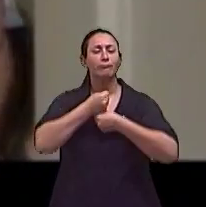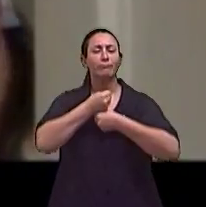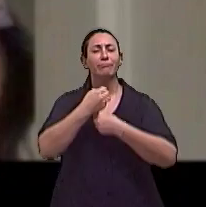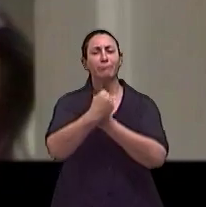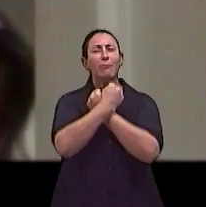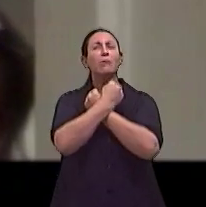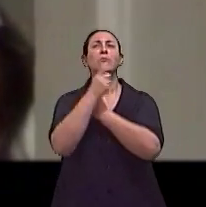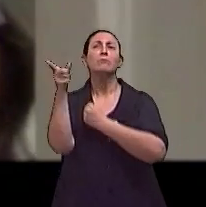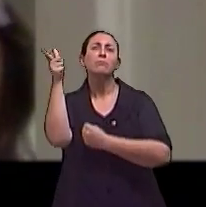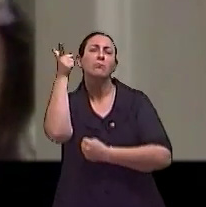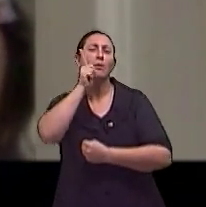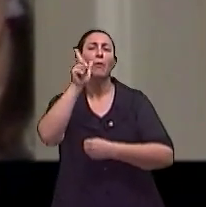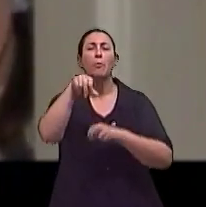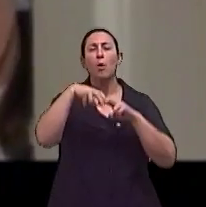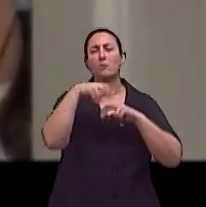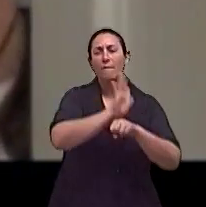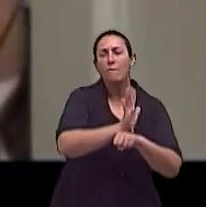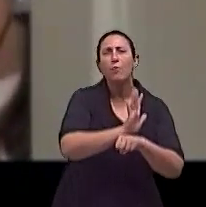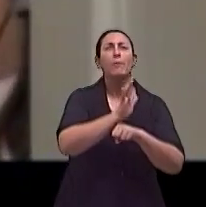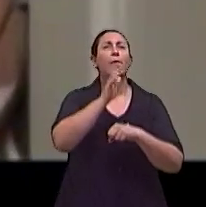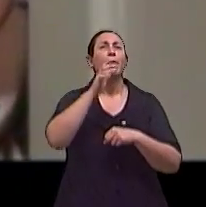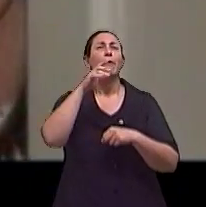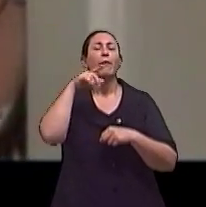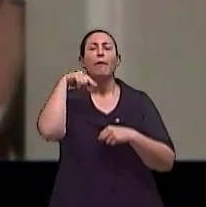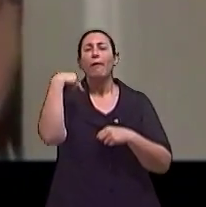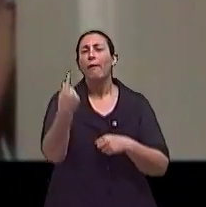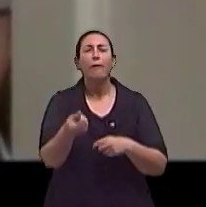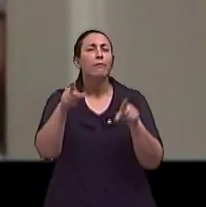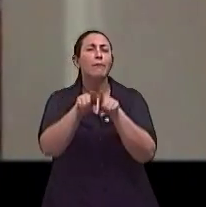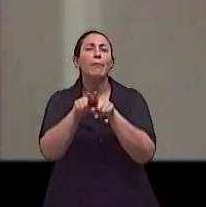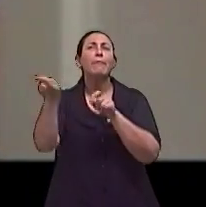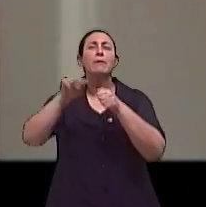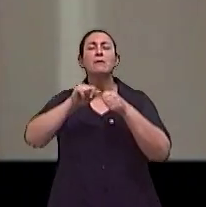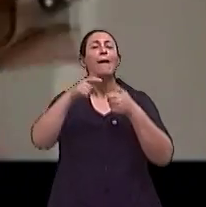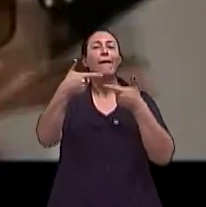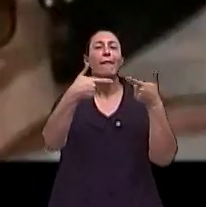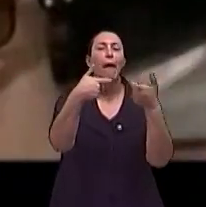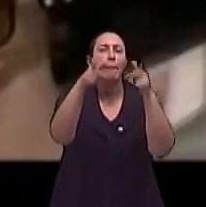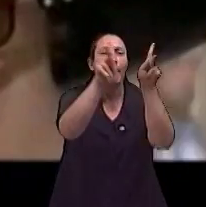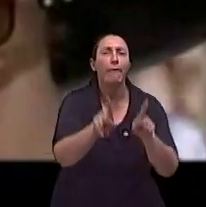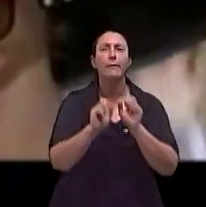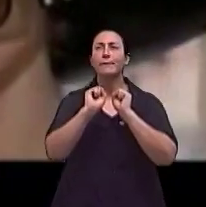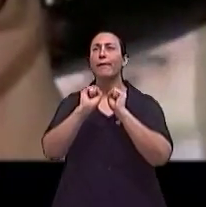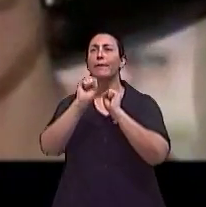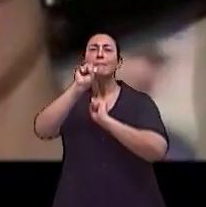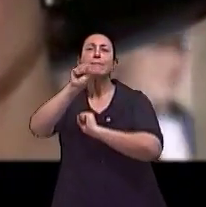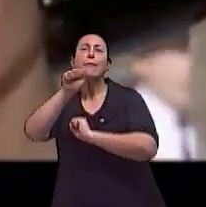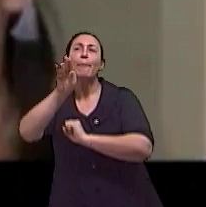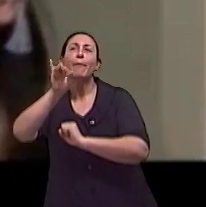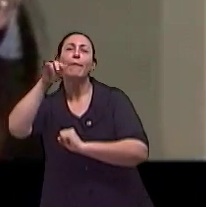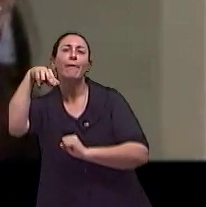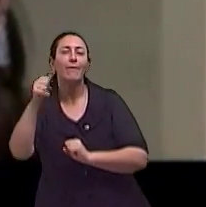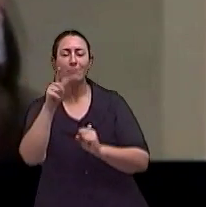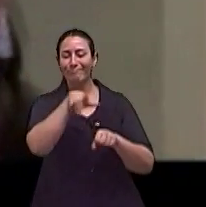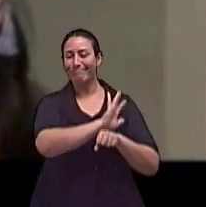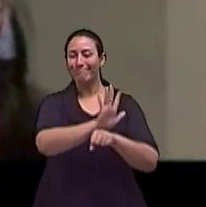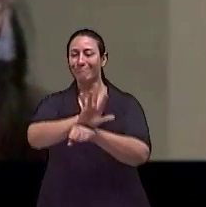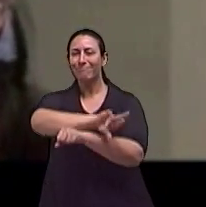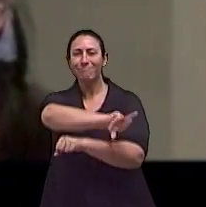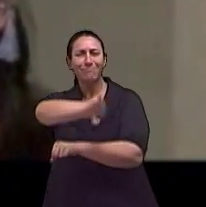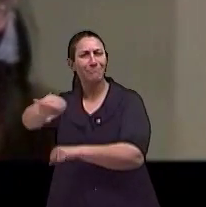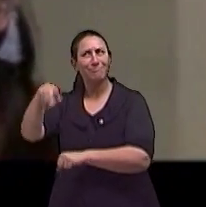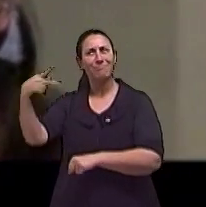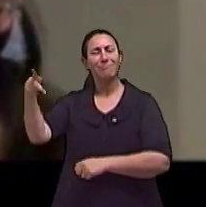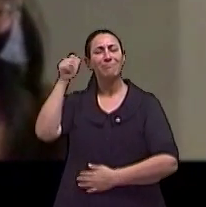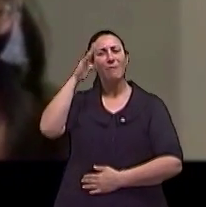outros filmes tão marcantes, como Guerra e Paz, como Amor à Tarde, como Sabrina. Então é muito bom vê-la representada, e